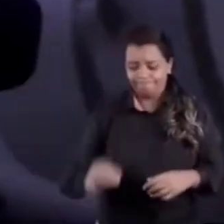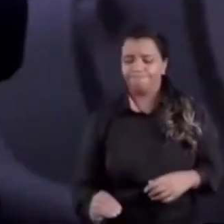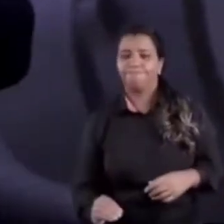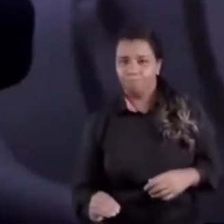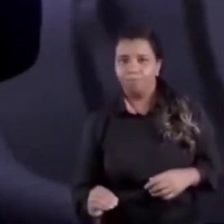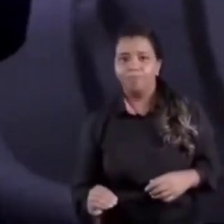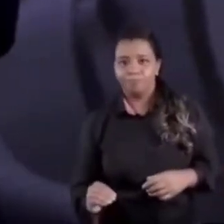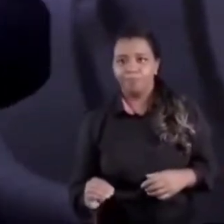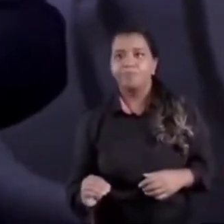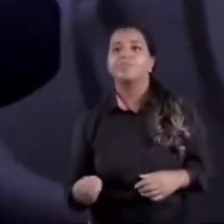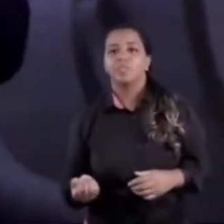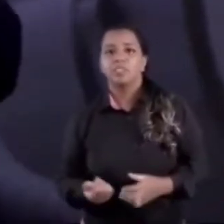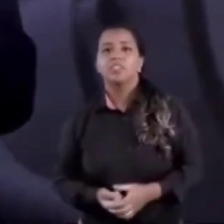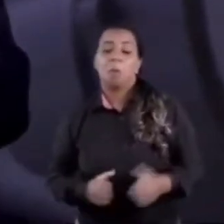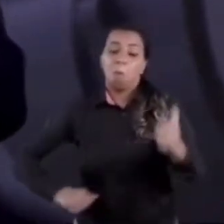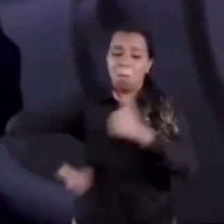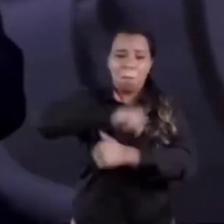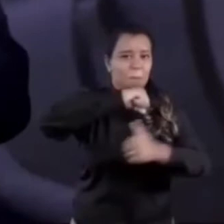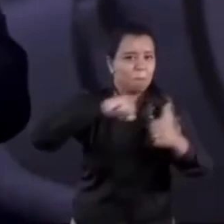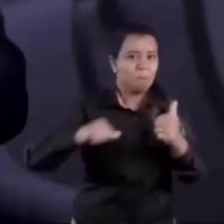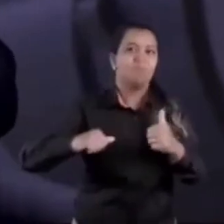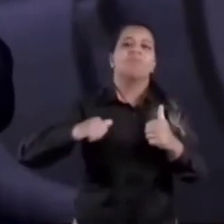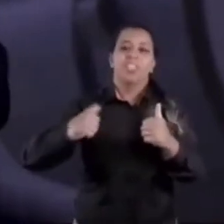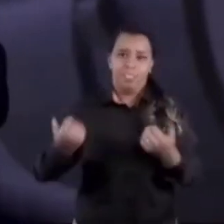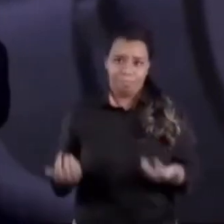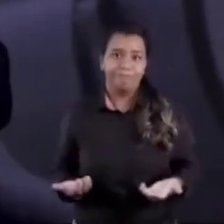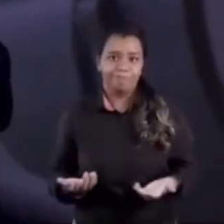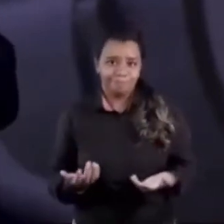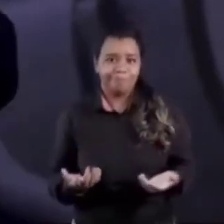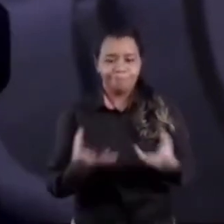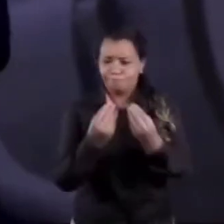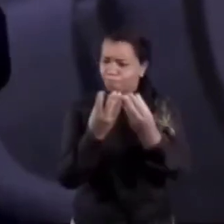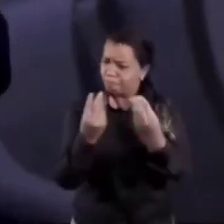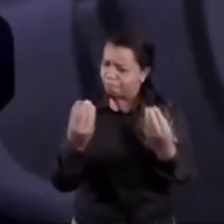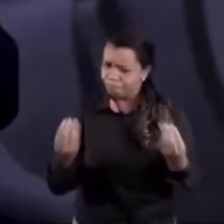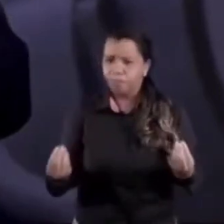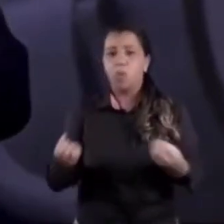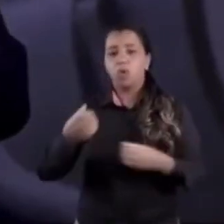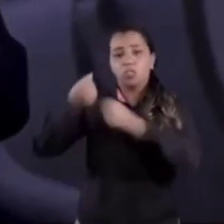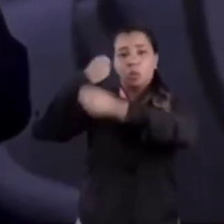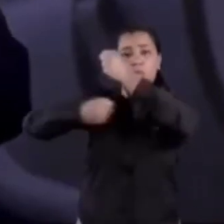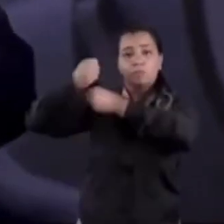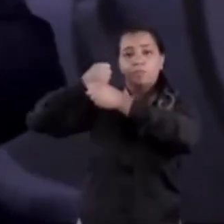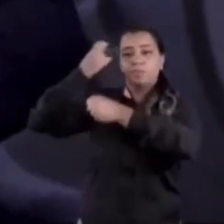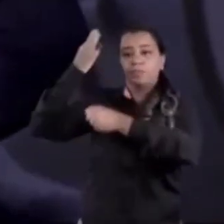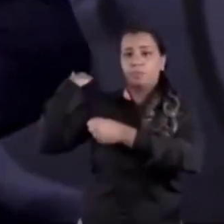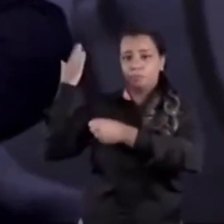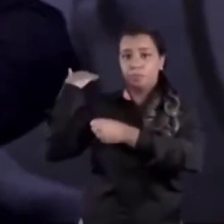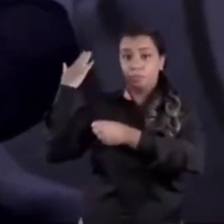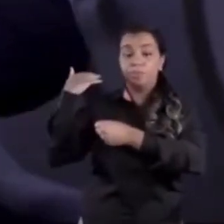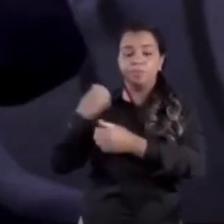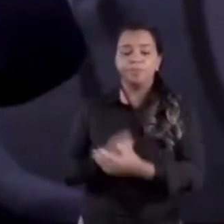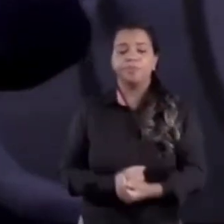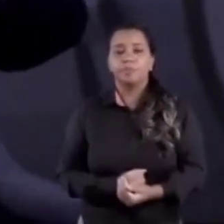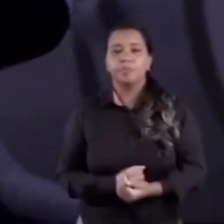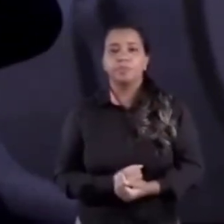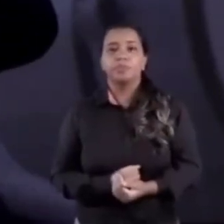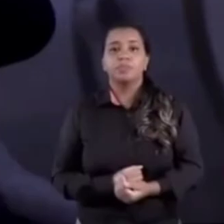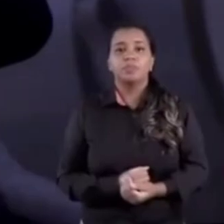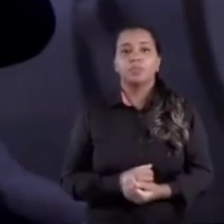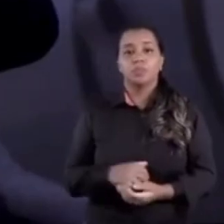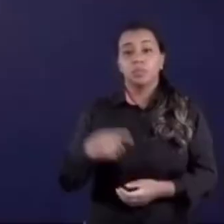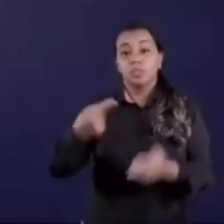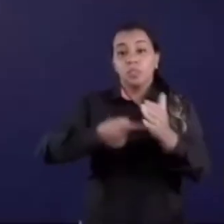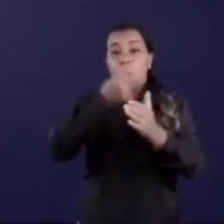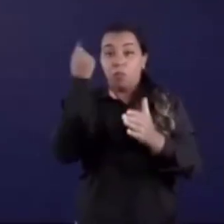sudestes acabou provocando isso. E ano passado, pela primeira vez, a gente conseguiu movimentar o